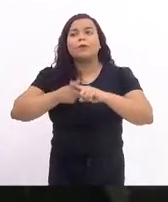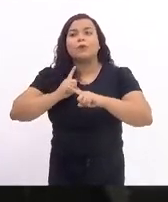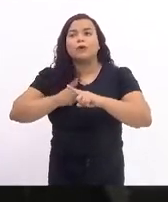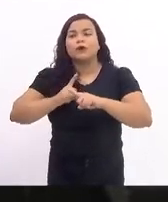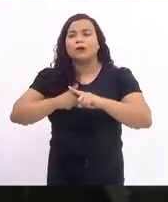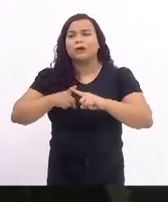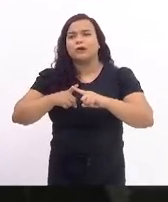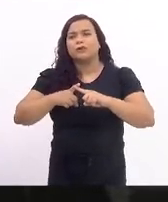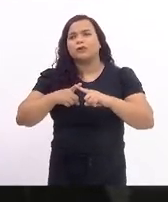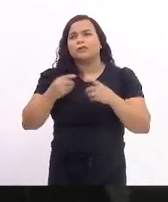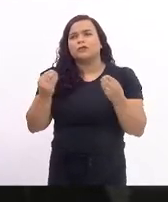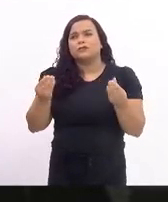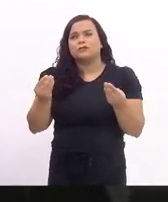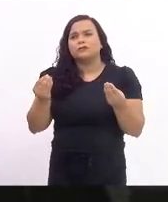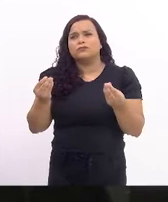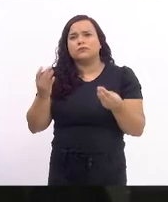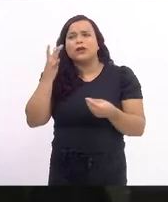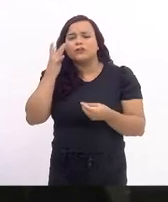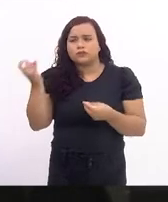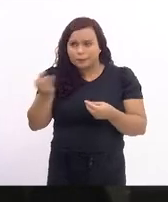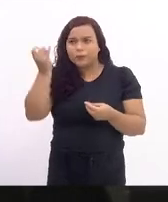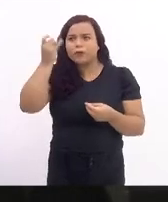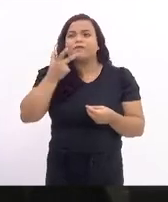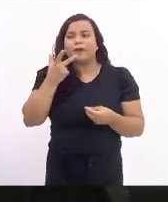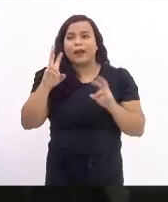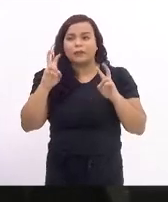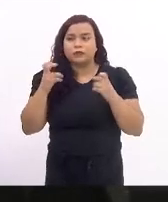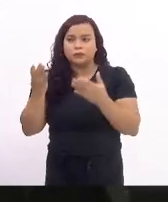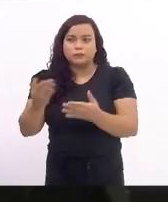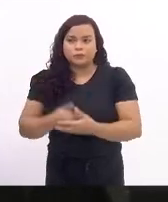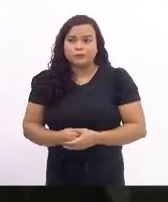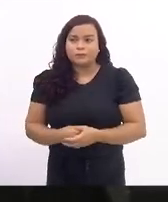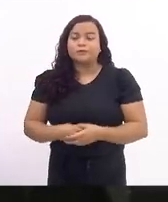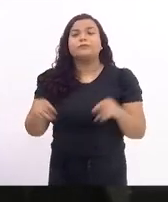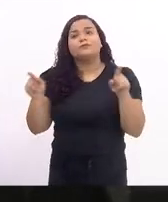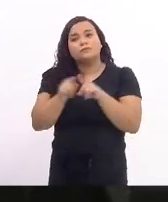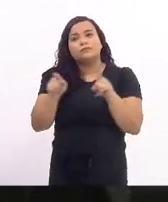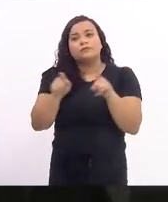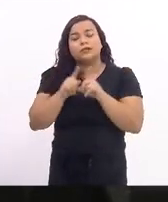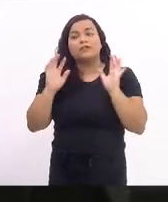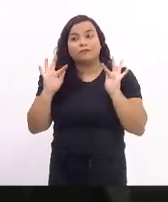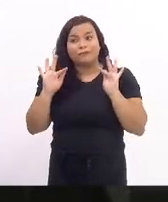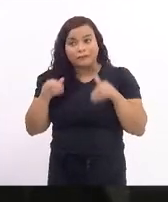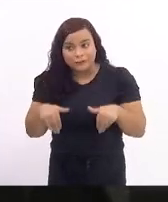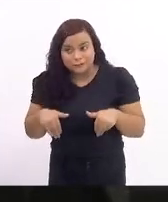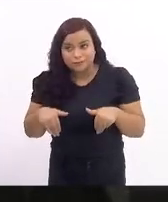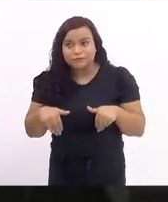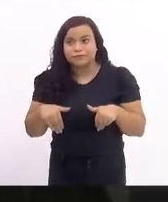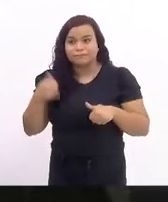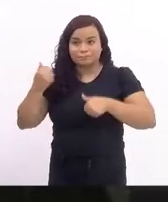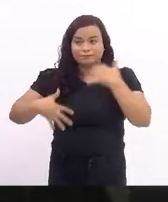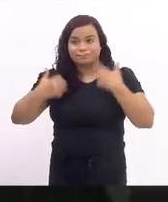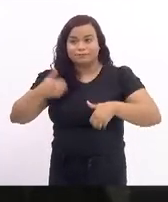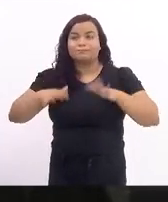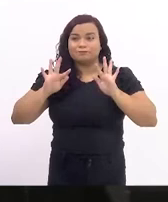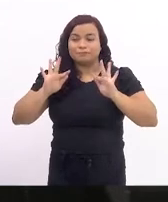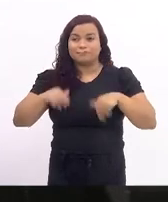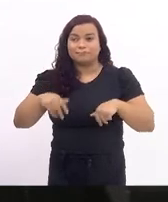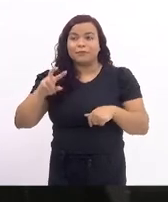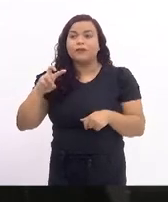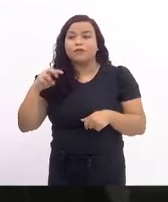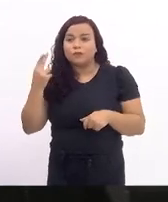que era bastante importante. E, para fechar, senhora deputada, eu vou